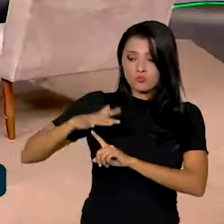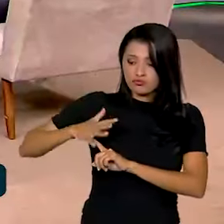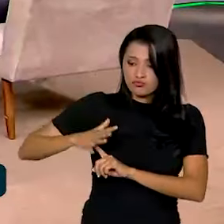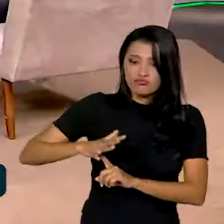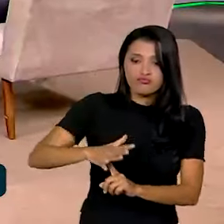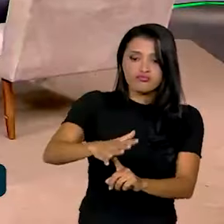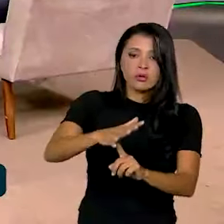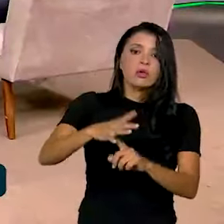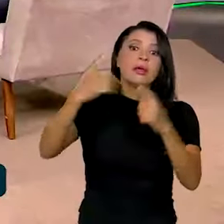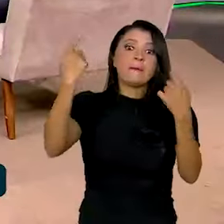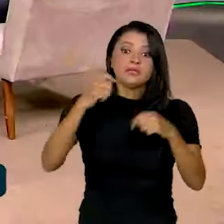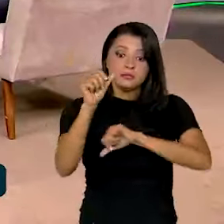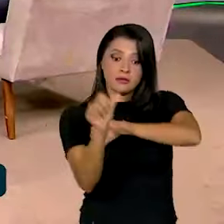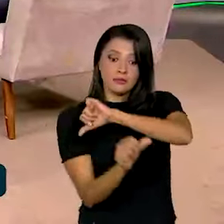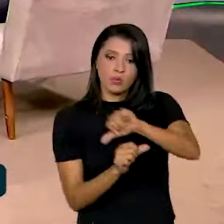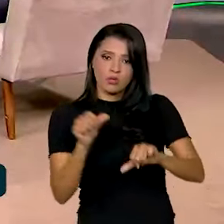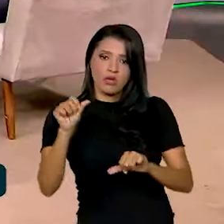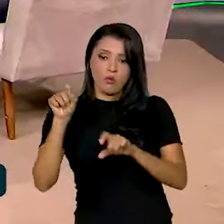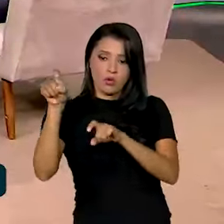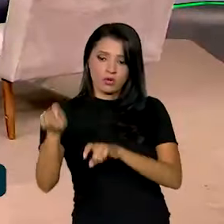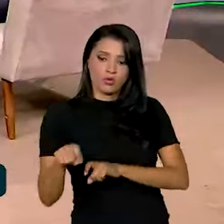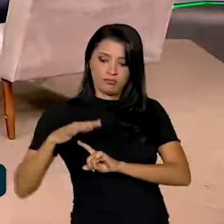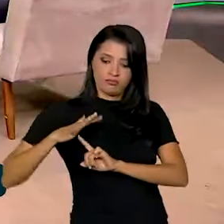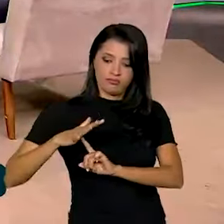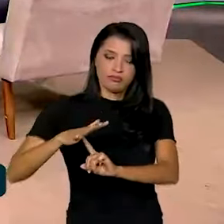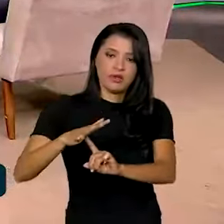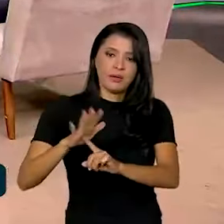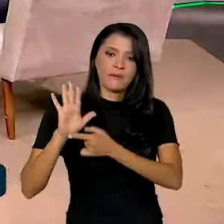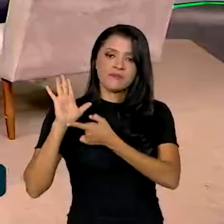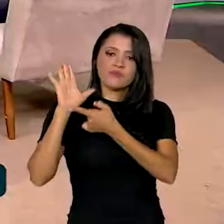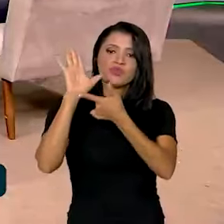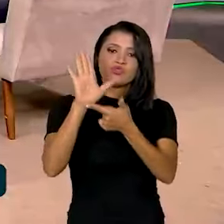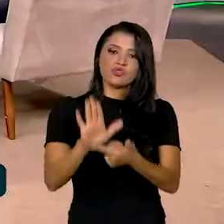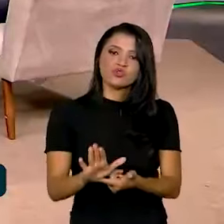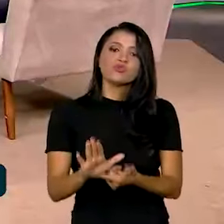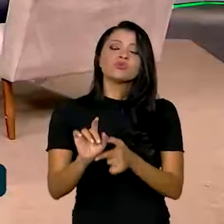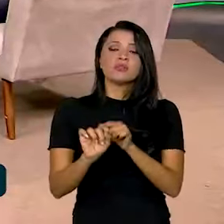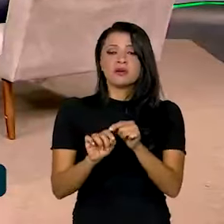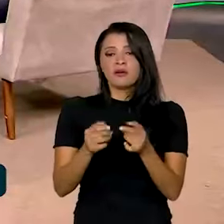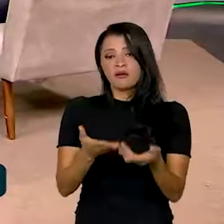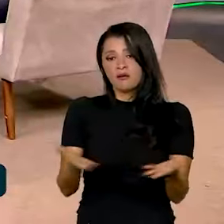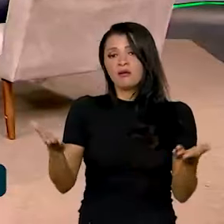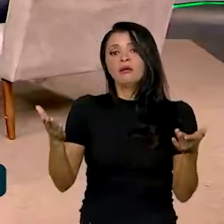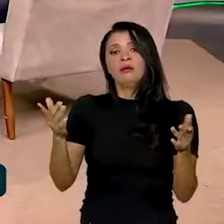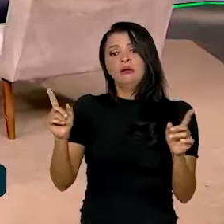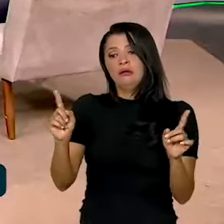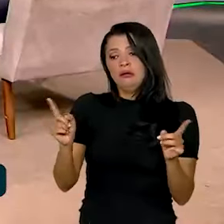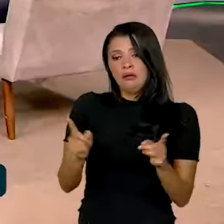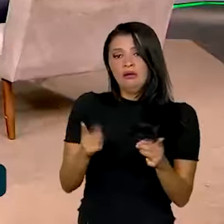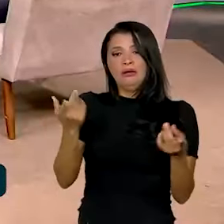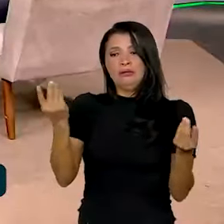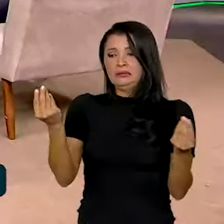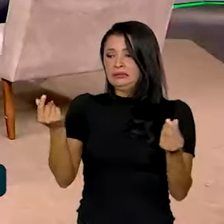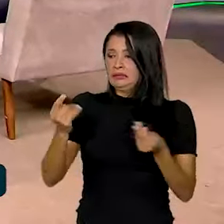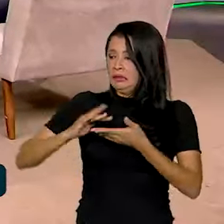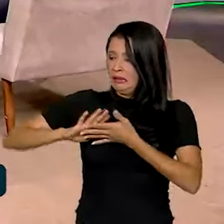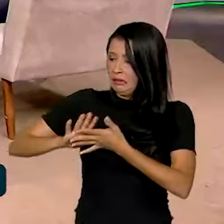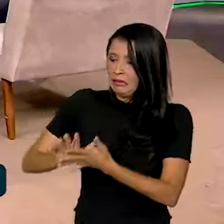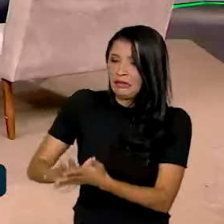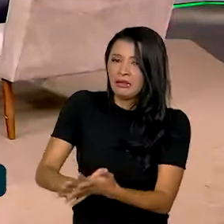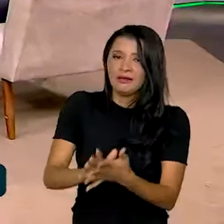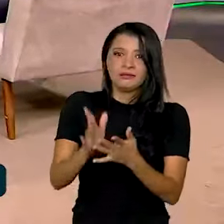transição para uma agricultura ecológica, para ajudar a diminuir esse desastre, ou